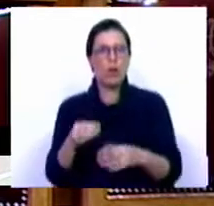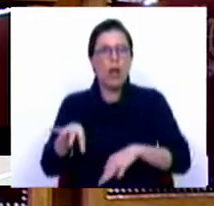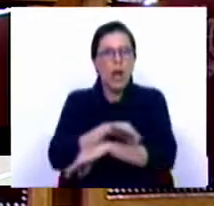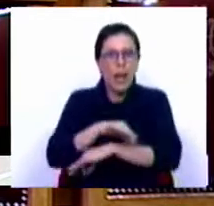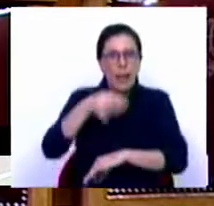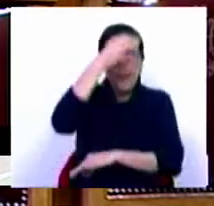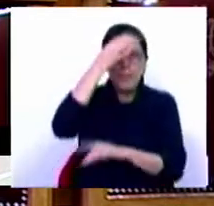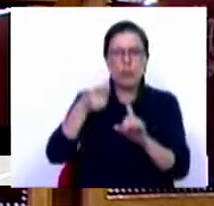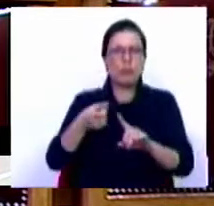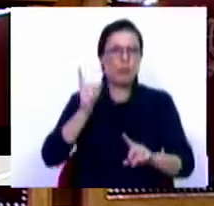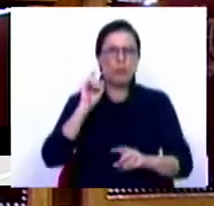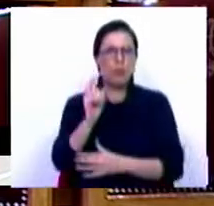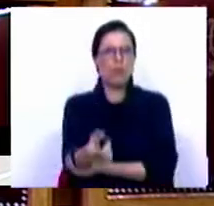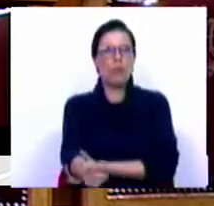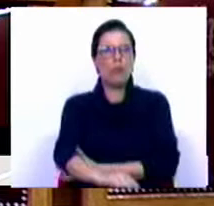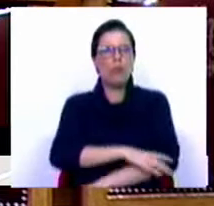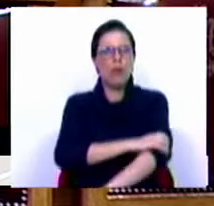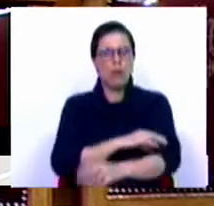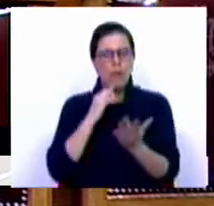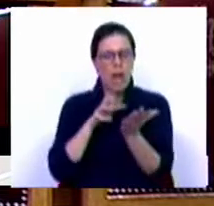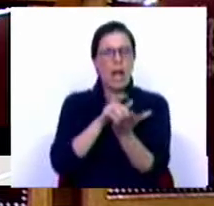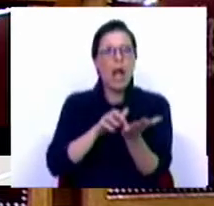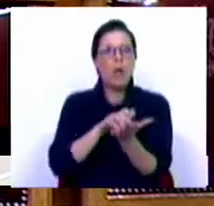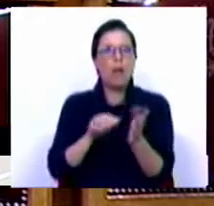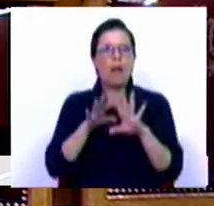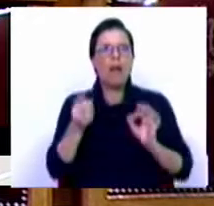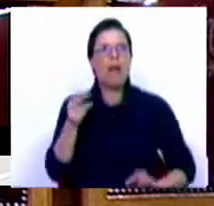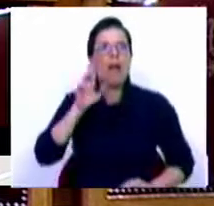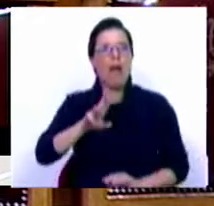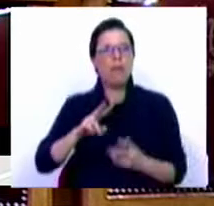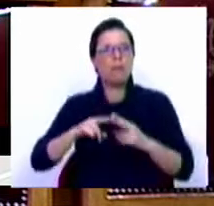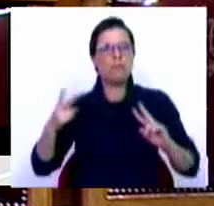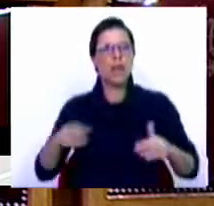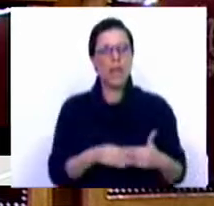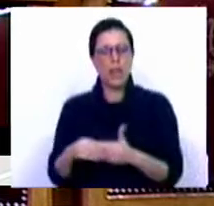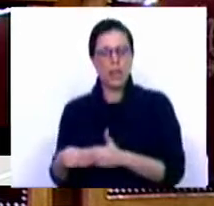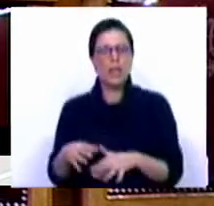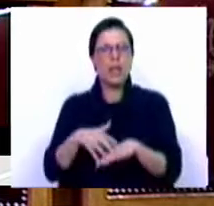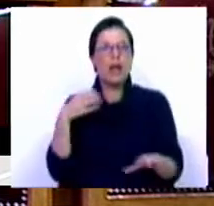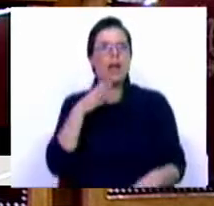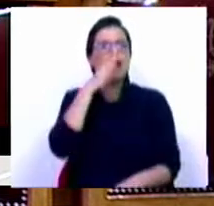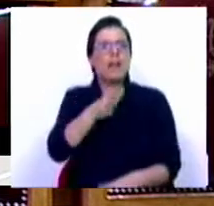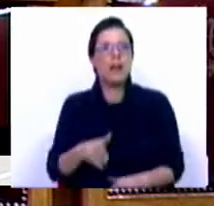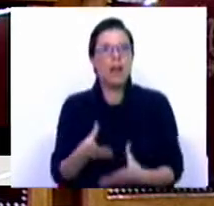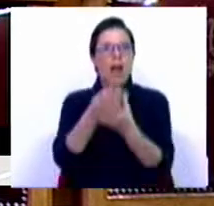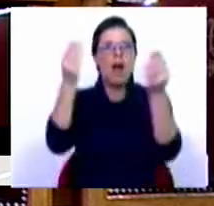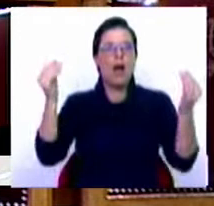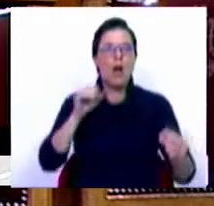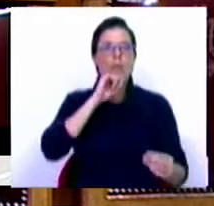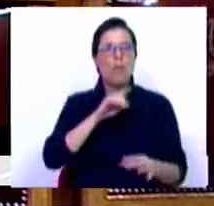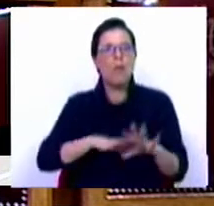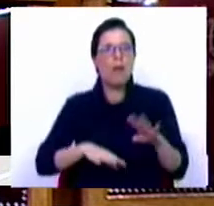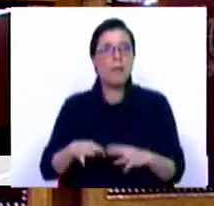-esquadro, não é, aliás, como calculadora, como um anterior autarca, agora líder parlamentar, dizia a muitos poderem